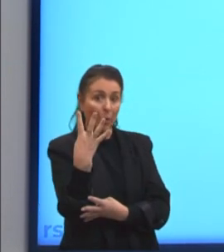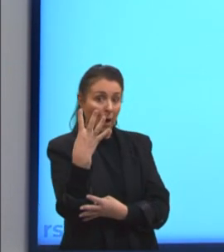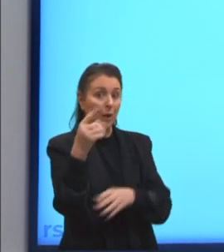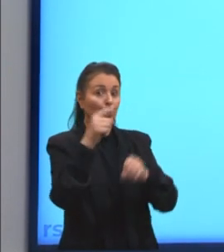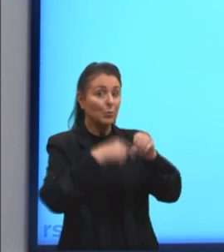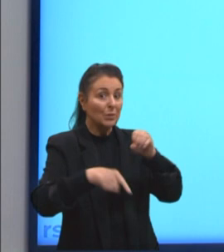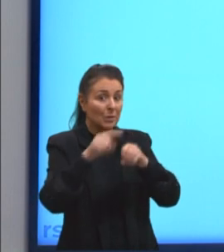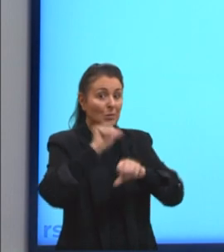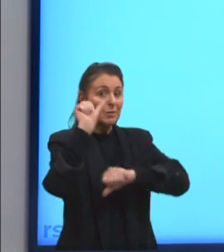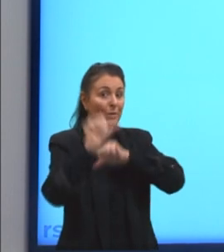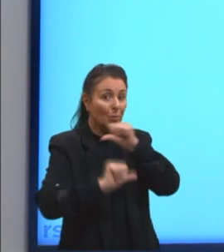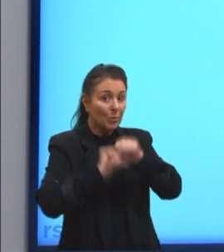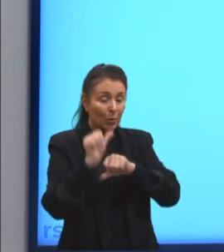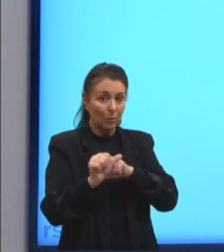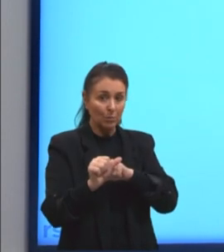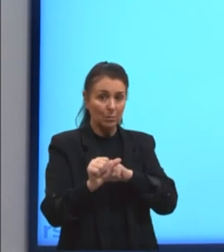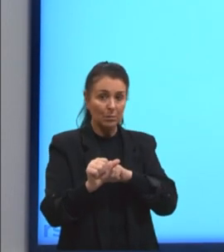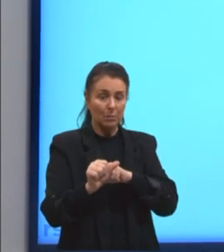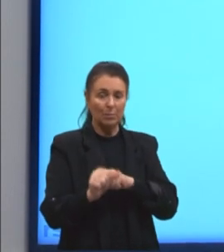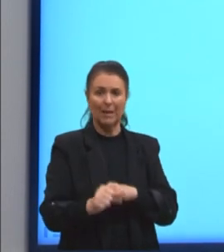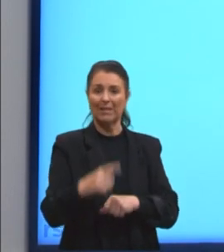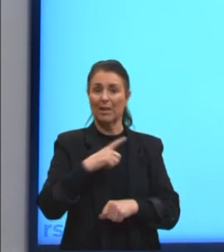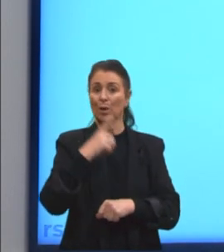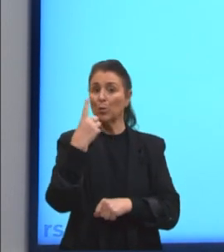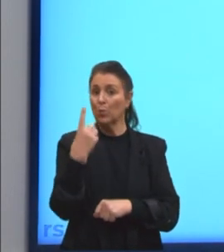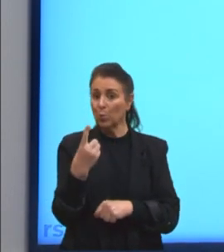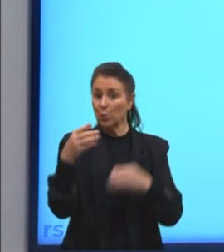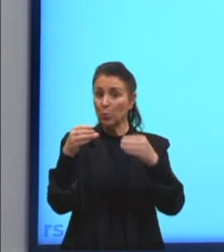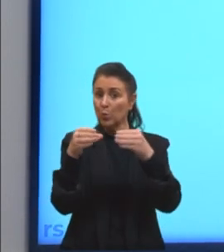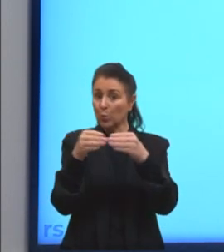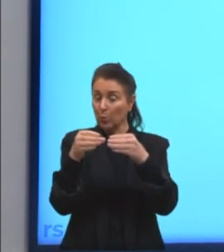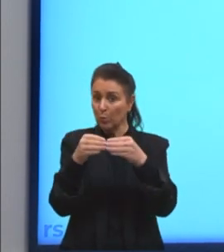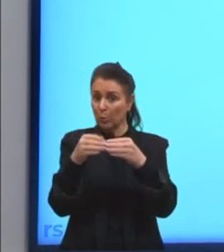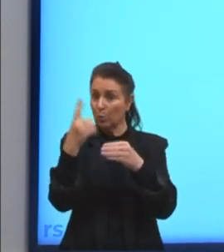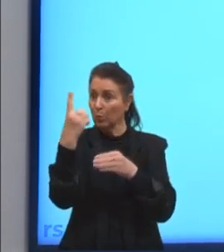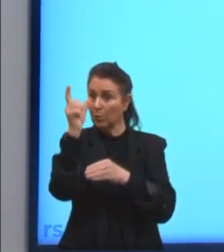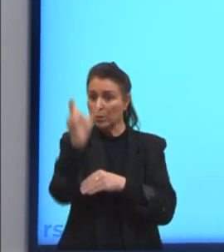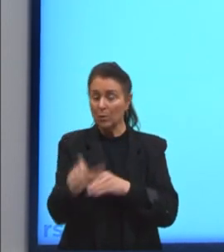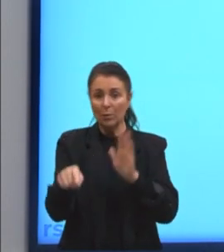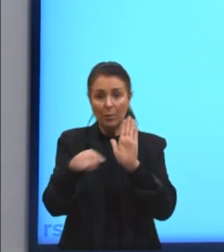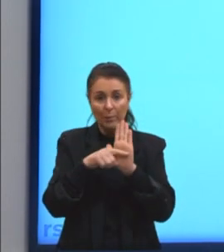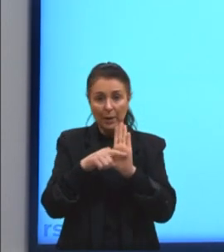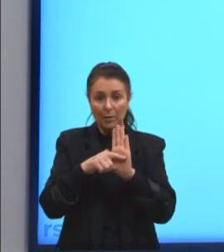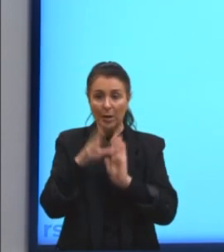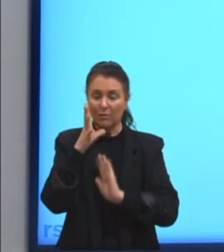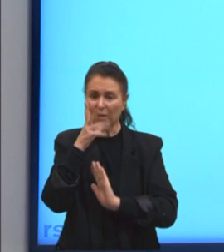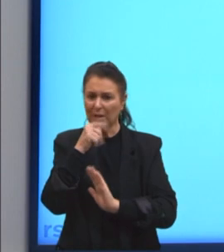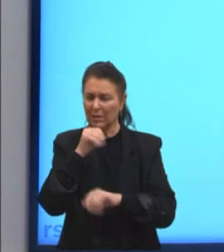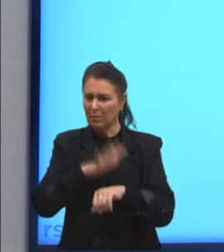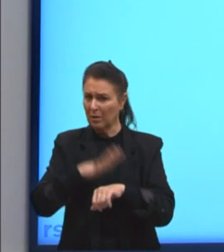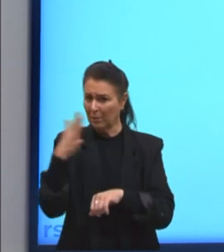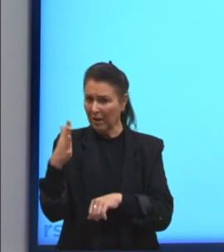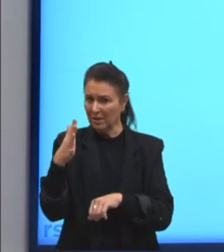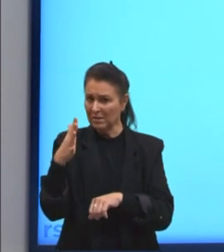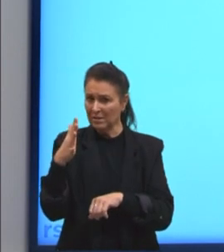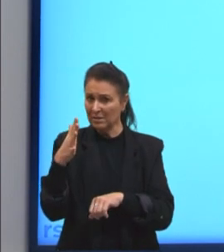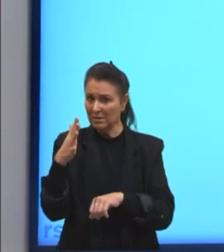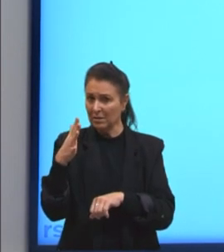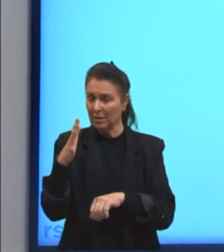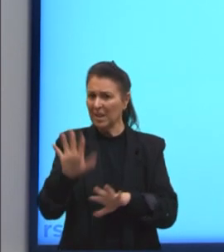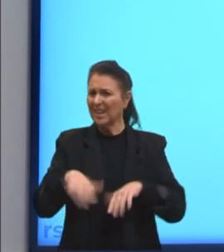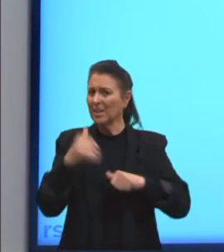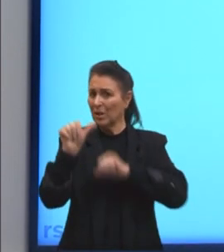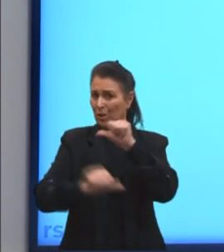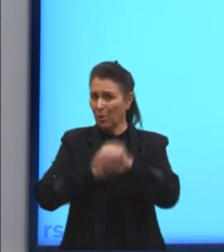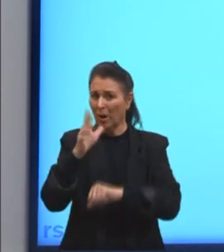tenho esse grupo com uma pessoa menos, se esse grupo demorar um pouco mais, a troca em si vai demorar um pouco